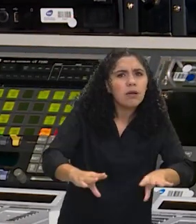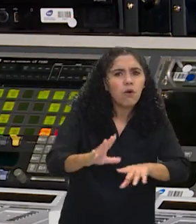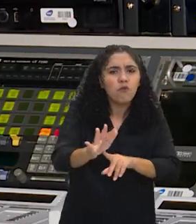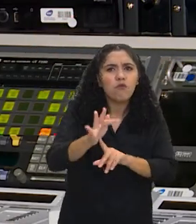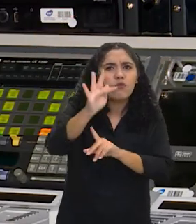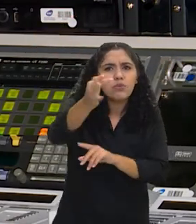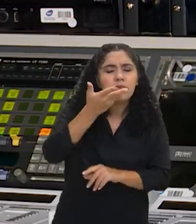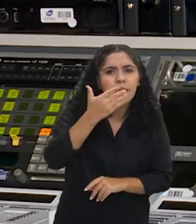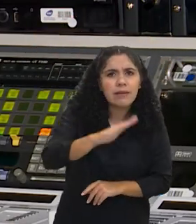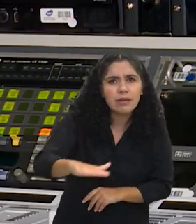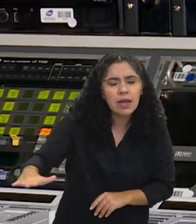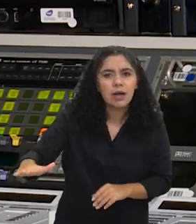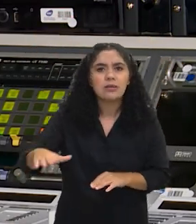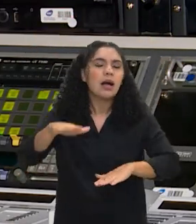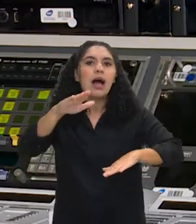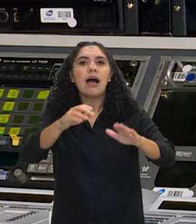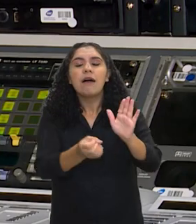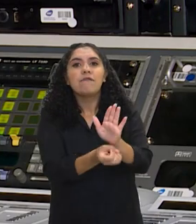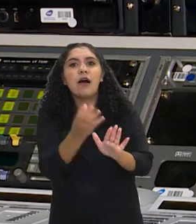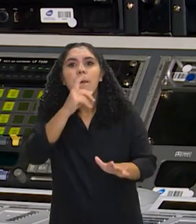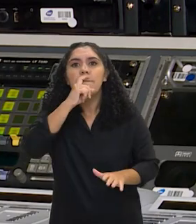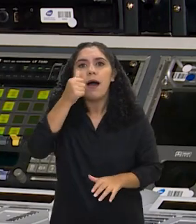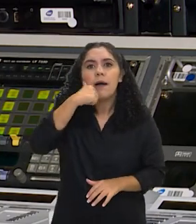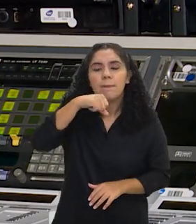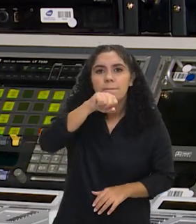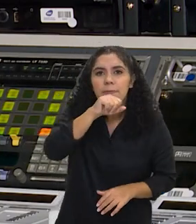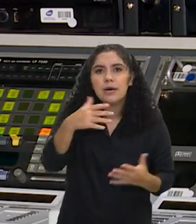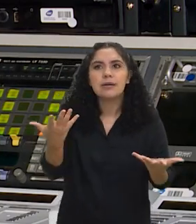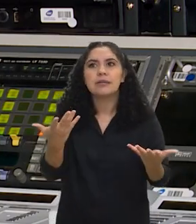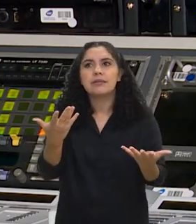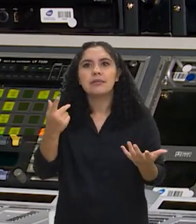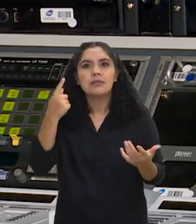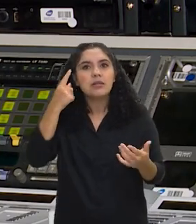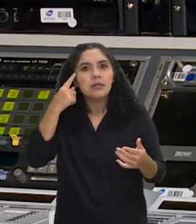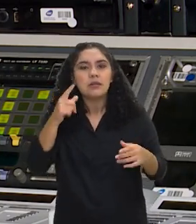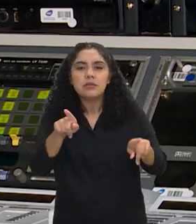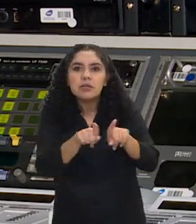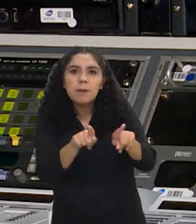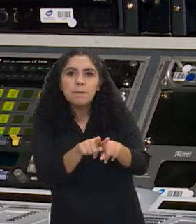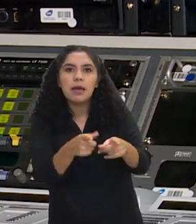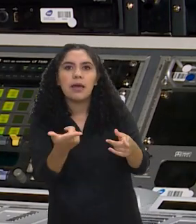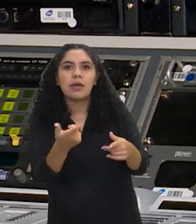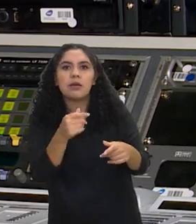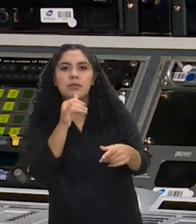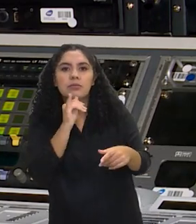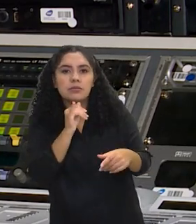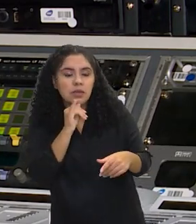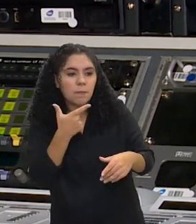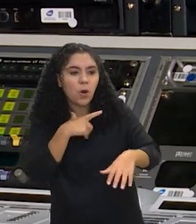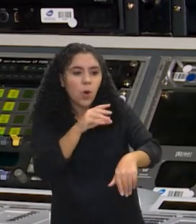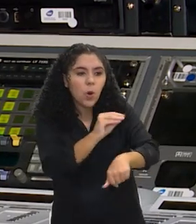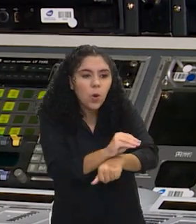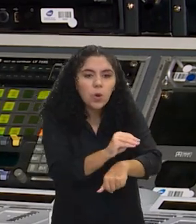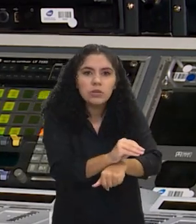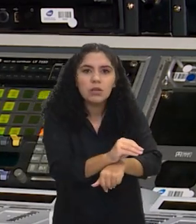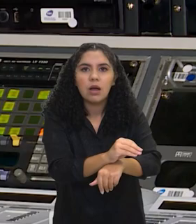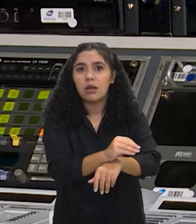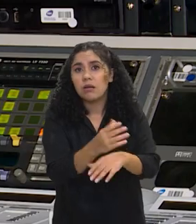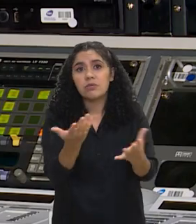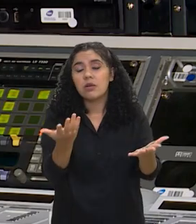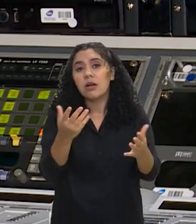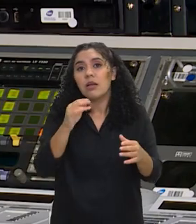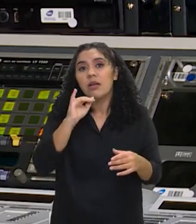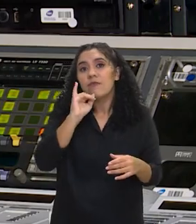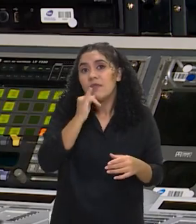como o fato de que muitos pais familiares têm necessidade do uso de telas para poder cuidar, para ser babá das crianças.